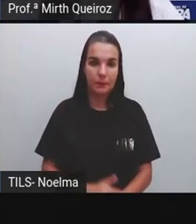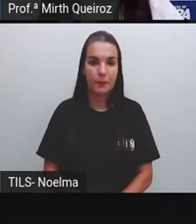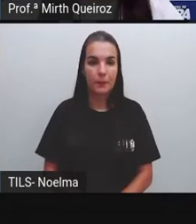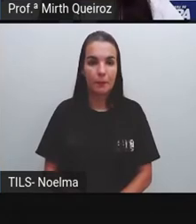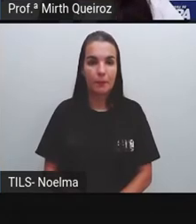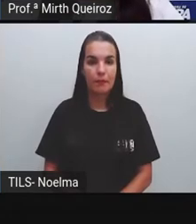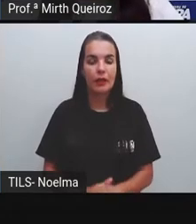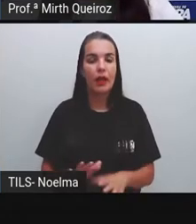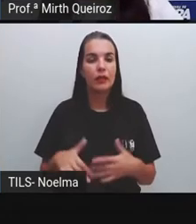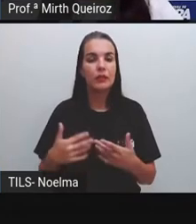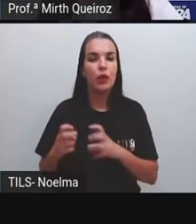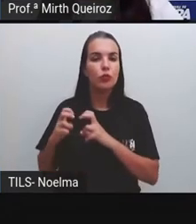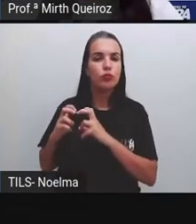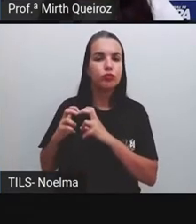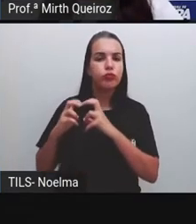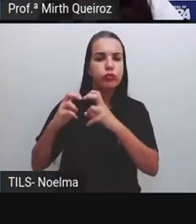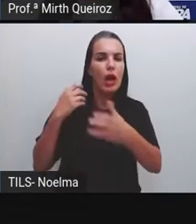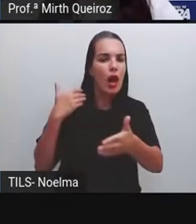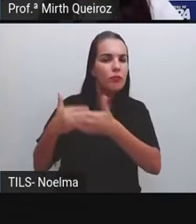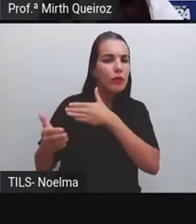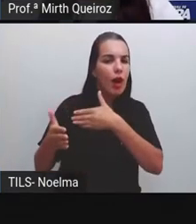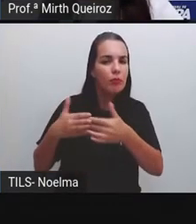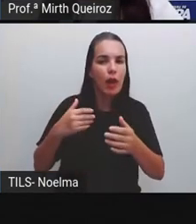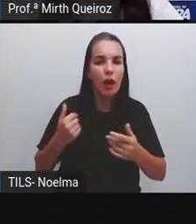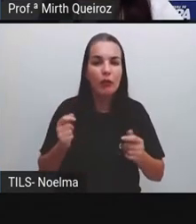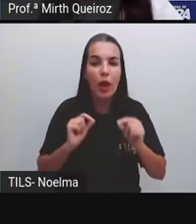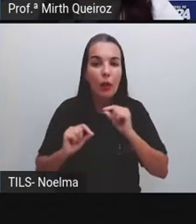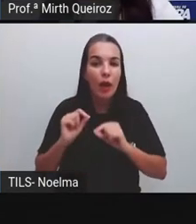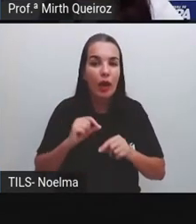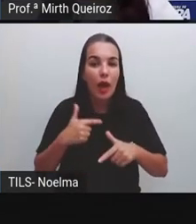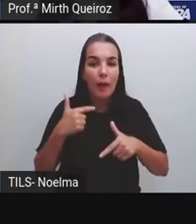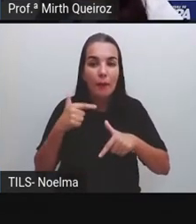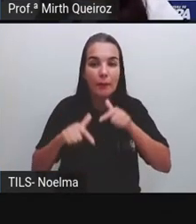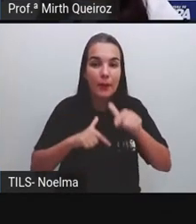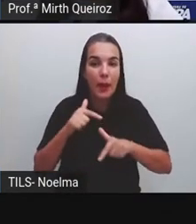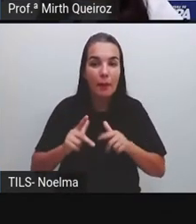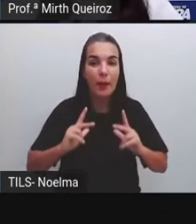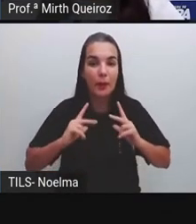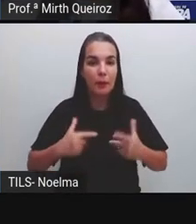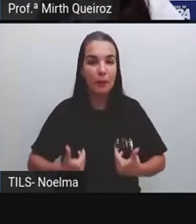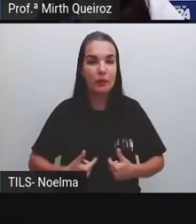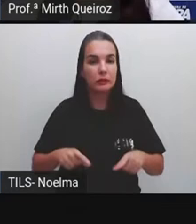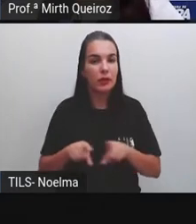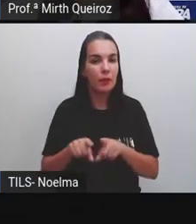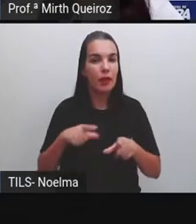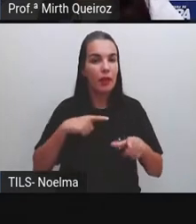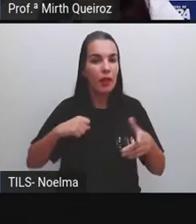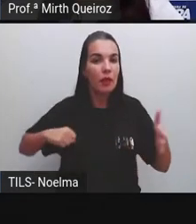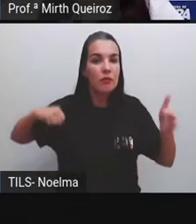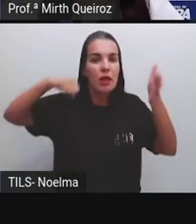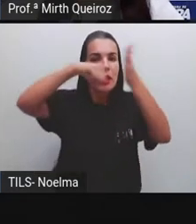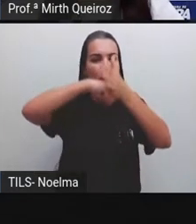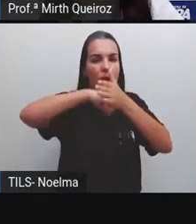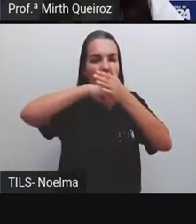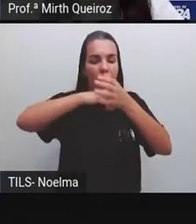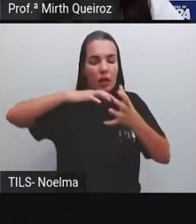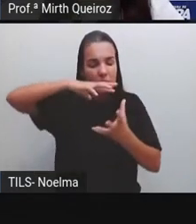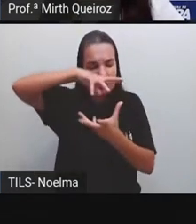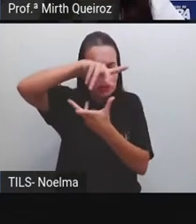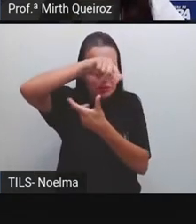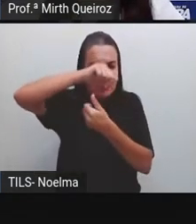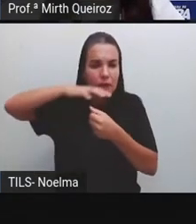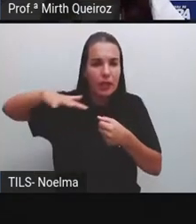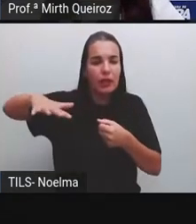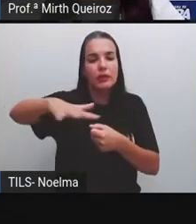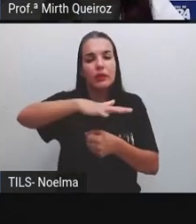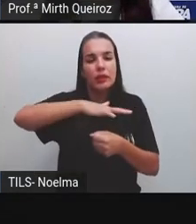Os meios de transporte, como qualquer atividade humana, geram impactos ambientais. O Ministério do Meio Ambiente define resíduos